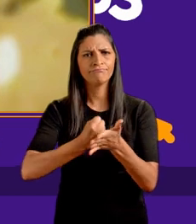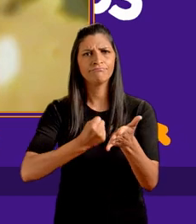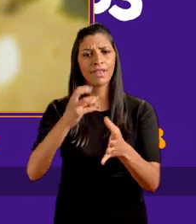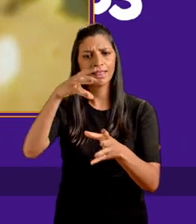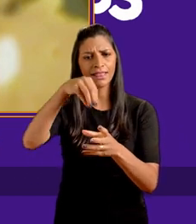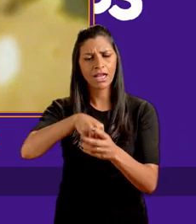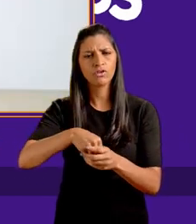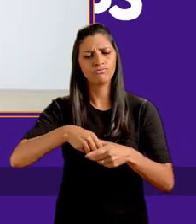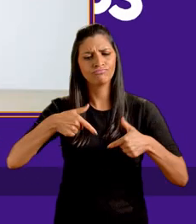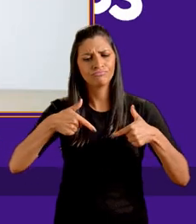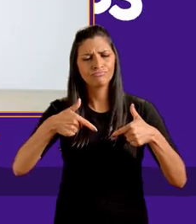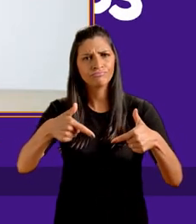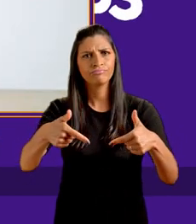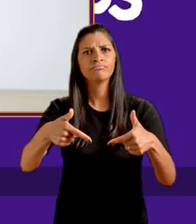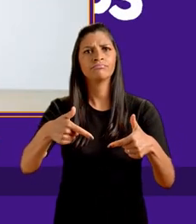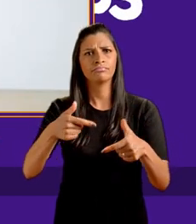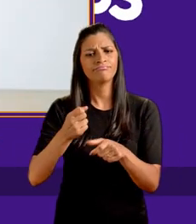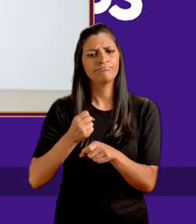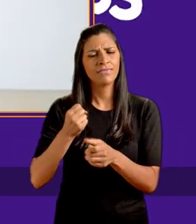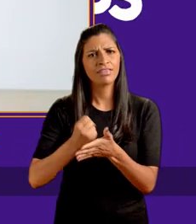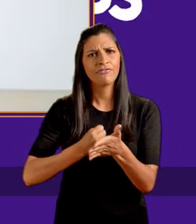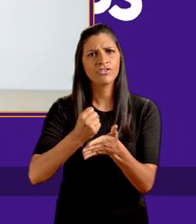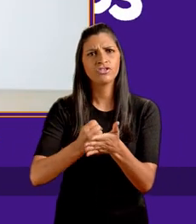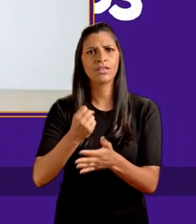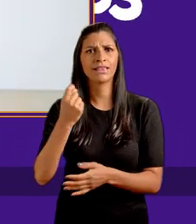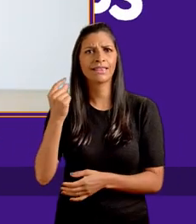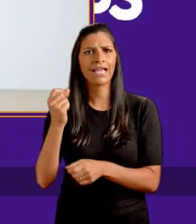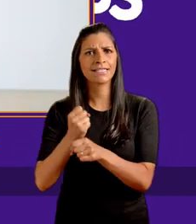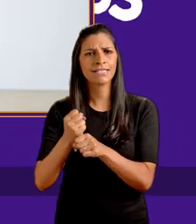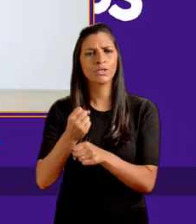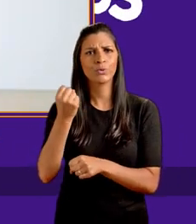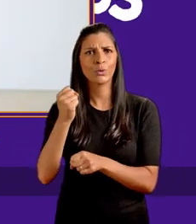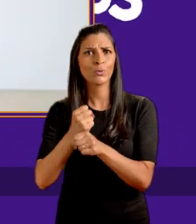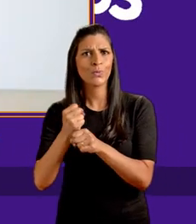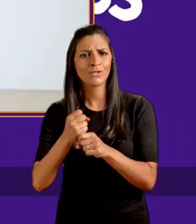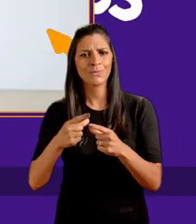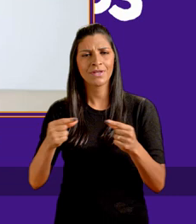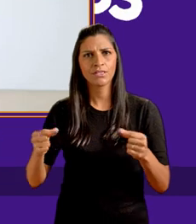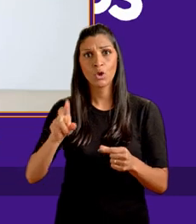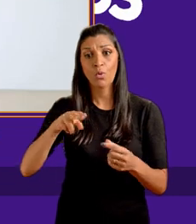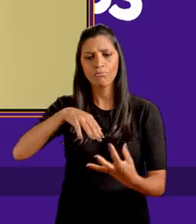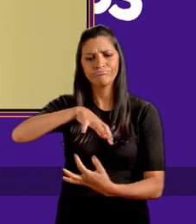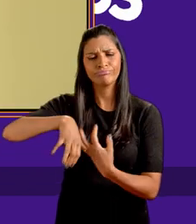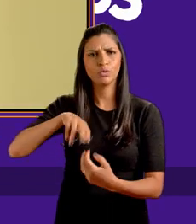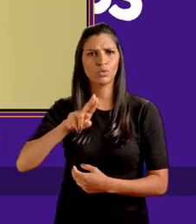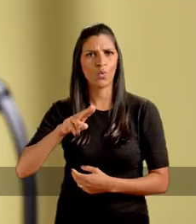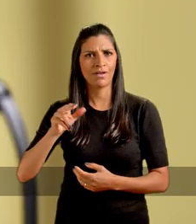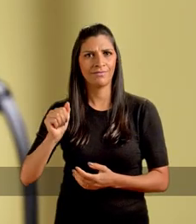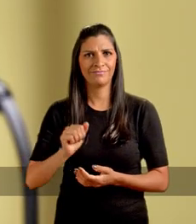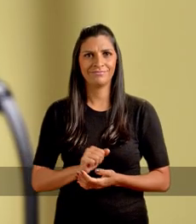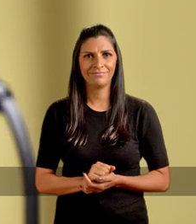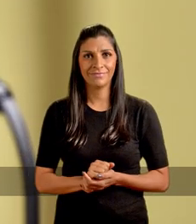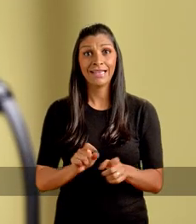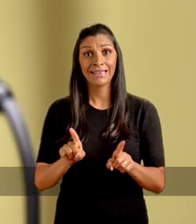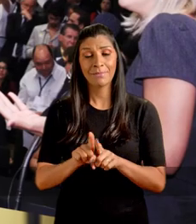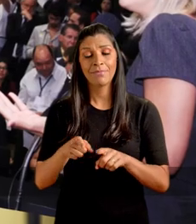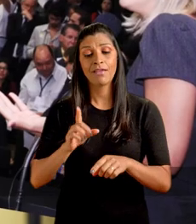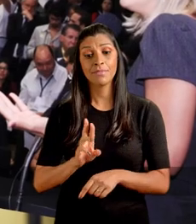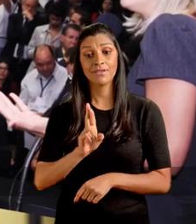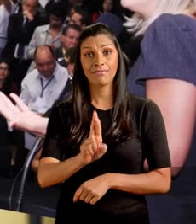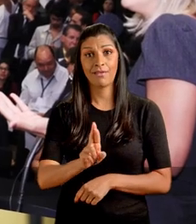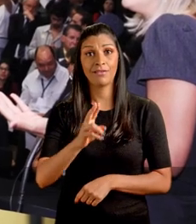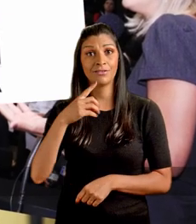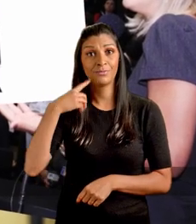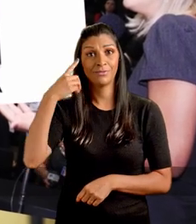enfrentar, é estar lá dentro enfrentando, como eu enfrentei durante 10 anos, 8 anos em Brasília, sem se corromper. Também coordenei a bancada